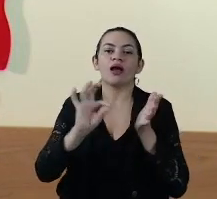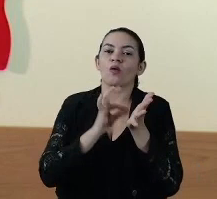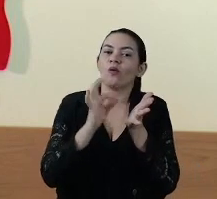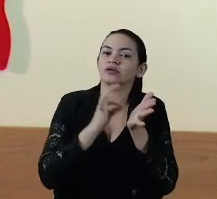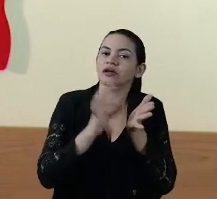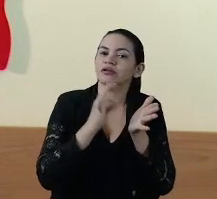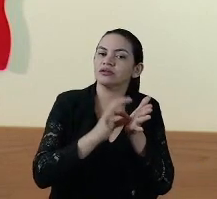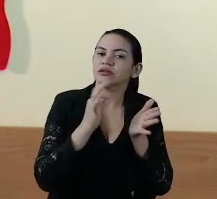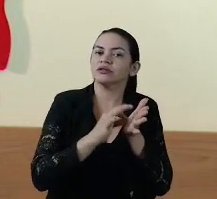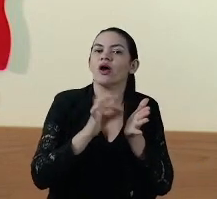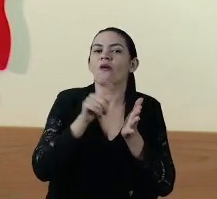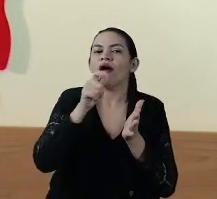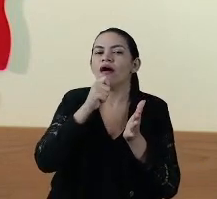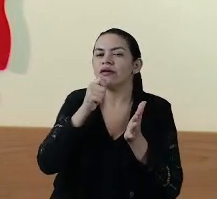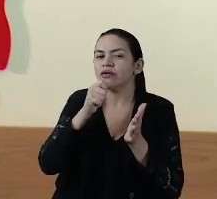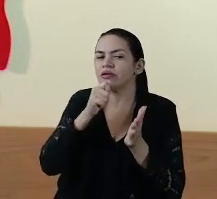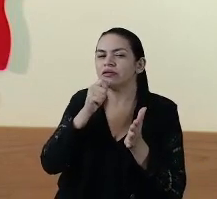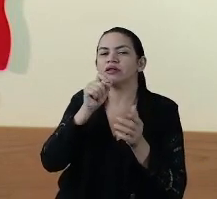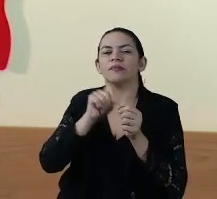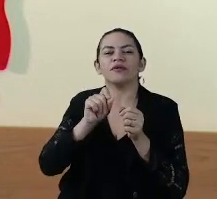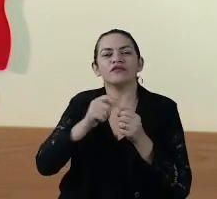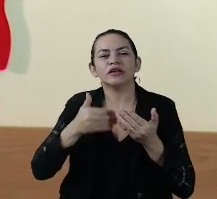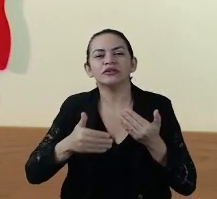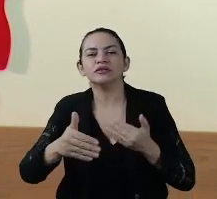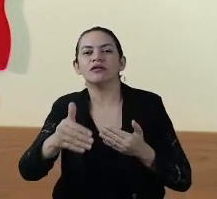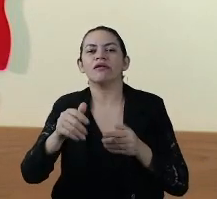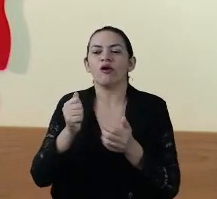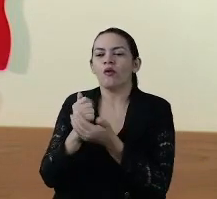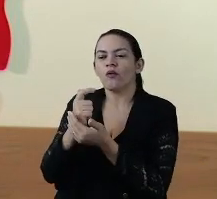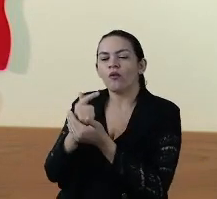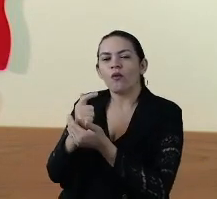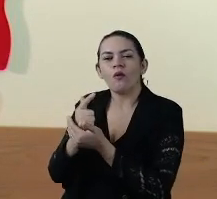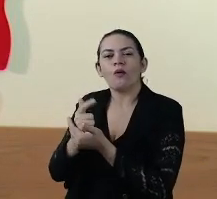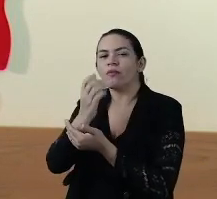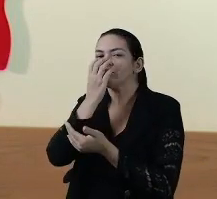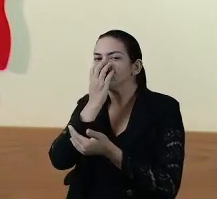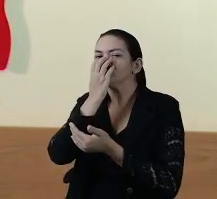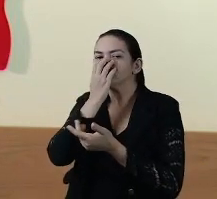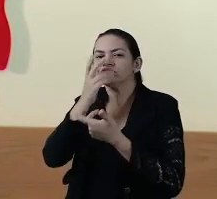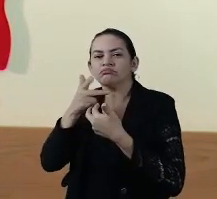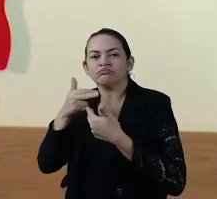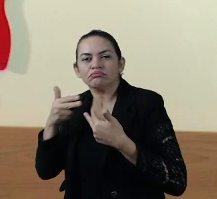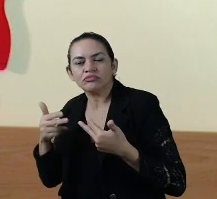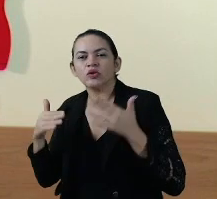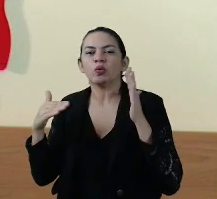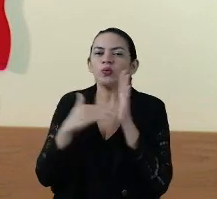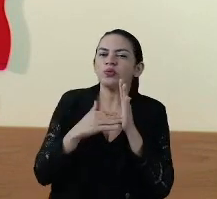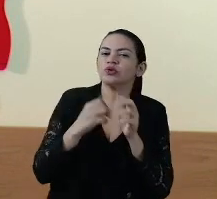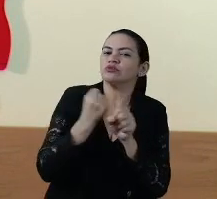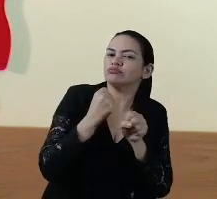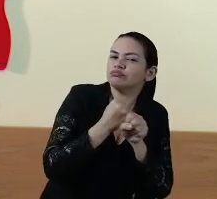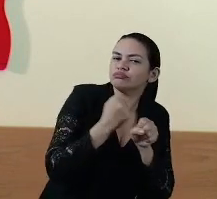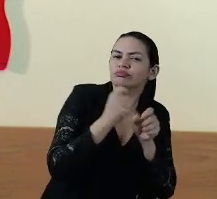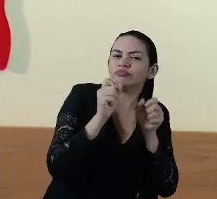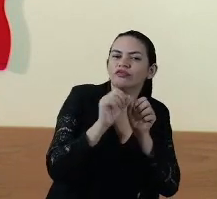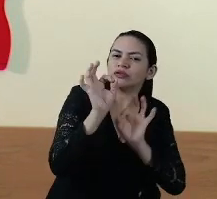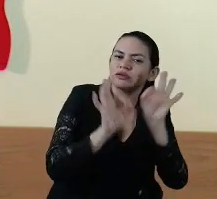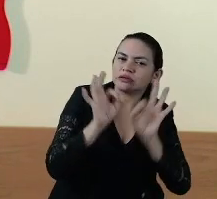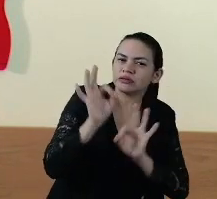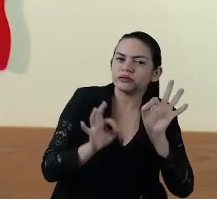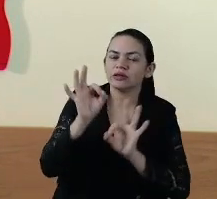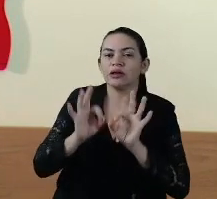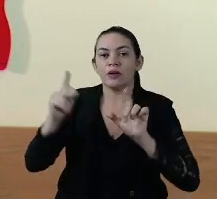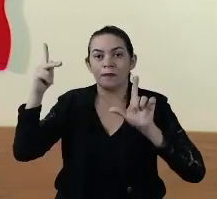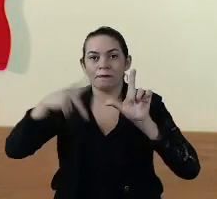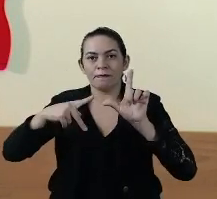contratação de pessoal em curso, também a compra de equipamento sem curso, finalização dos últimos detalhes das obras, estamos fazendo uma reforma